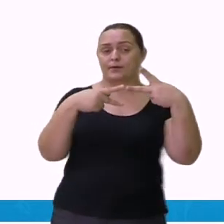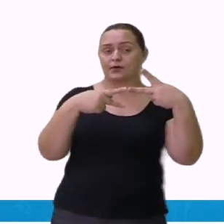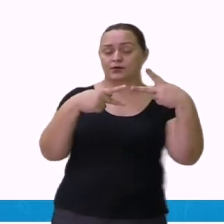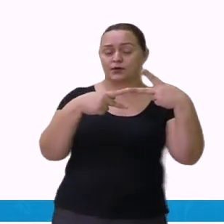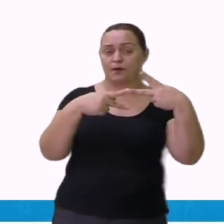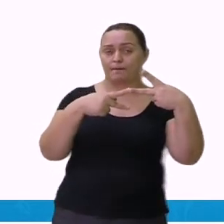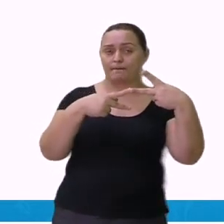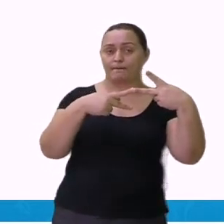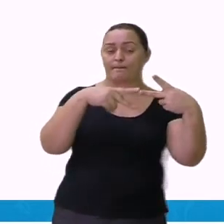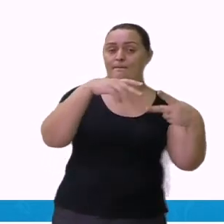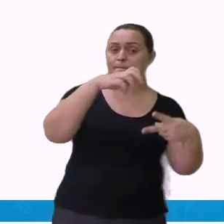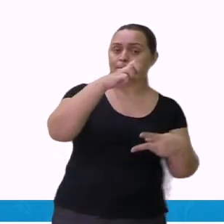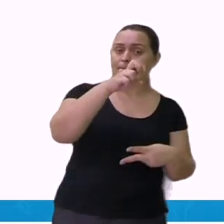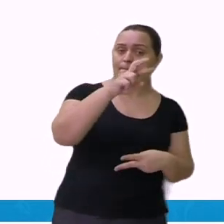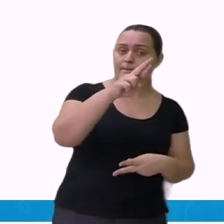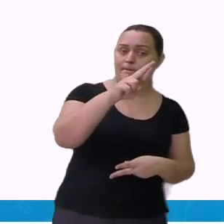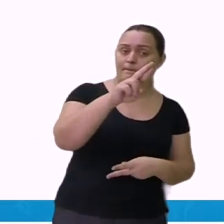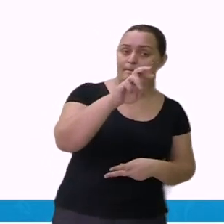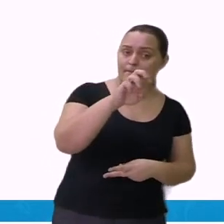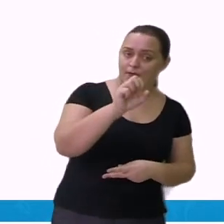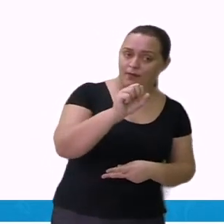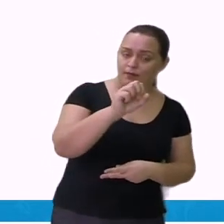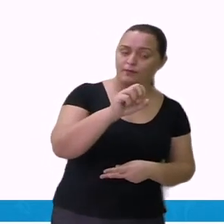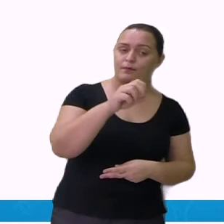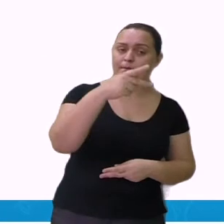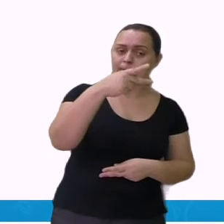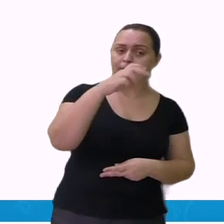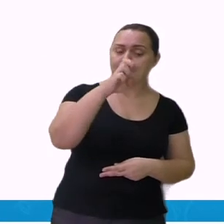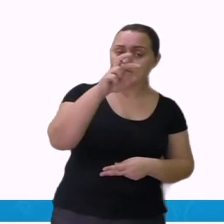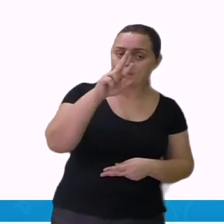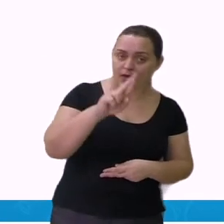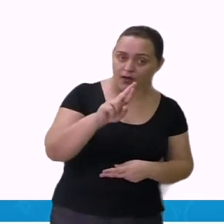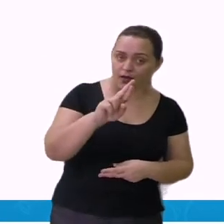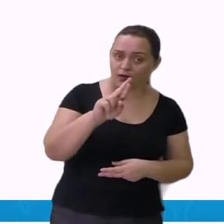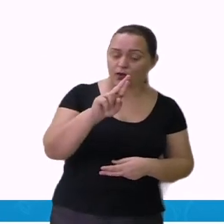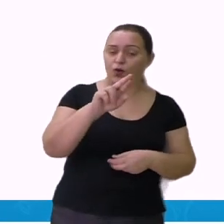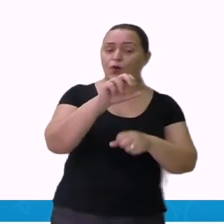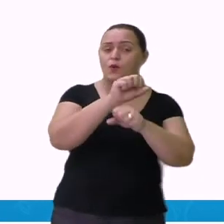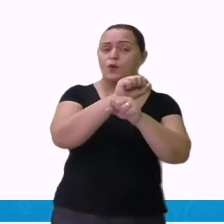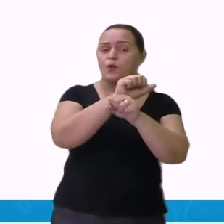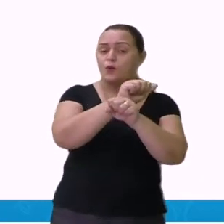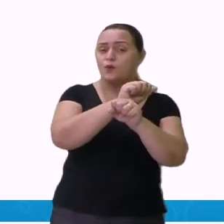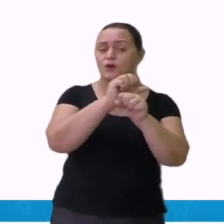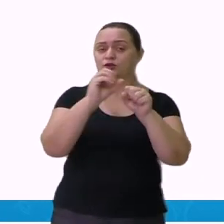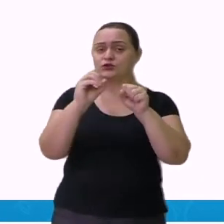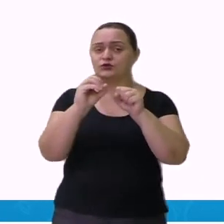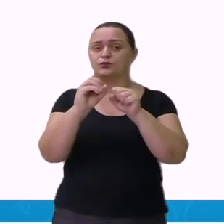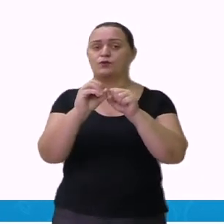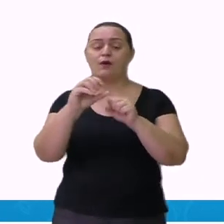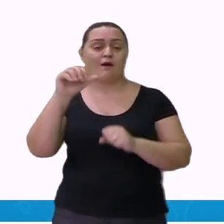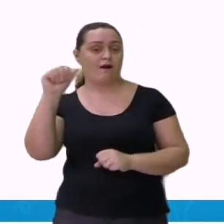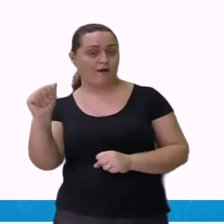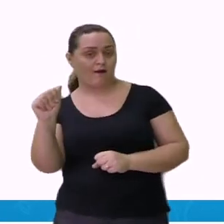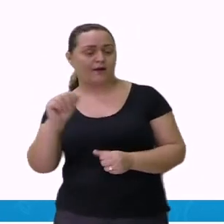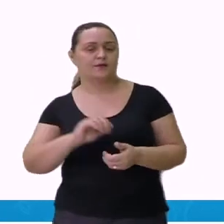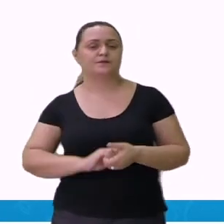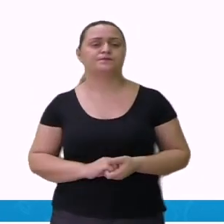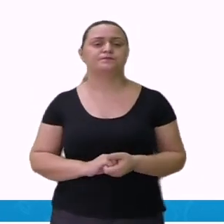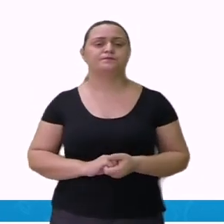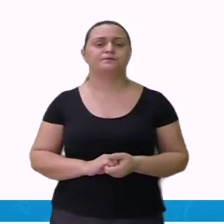A. Da preposição PER com o pronome pessoal Ela.